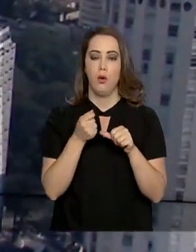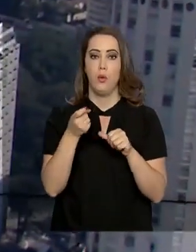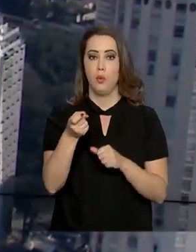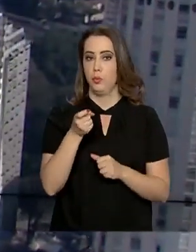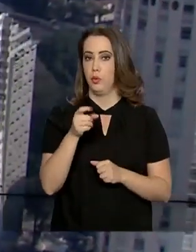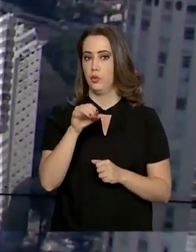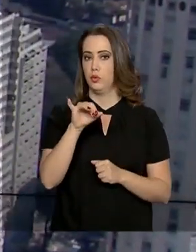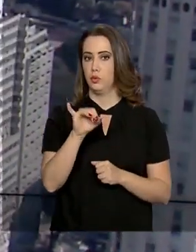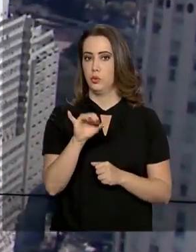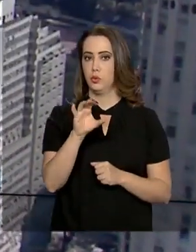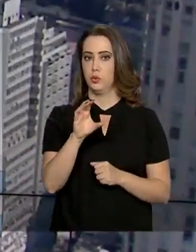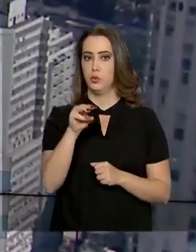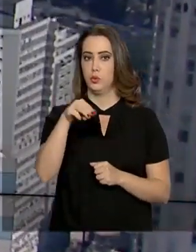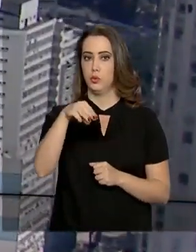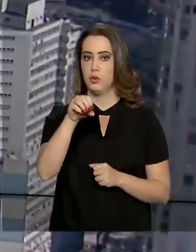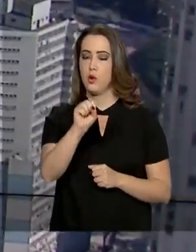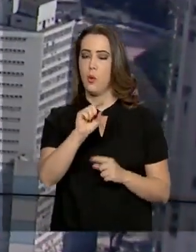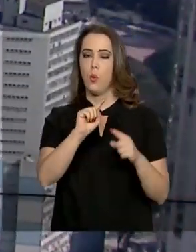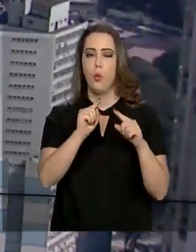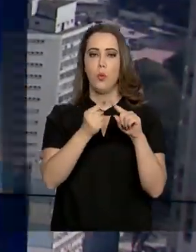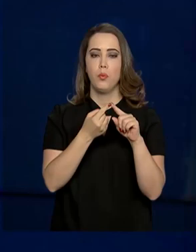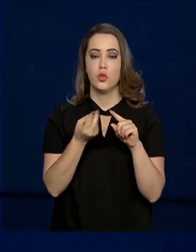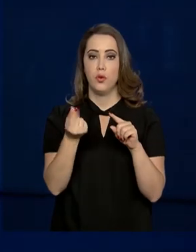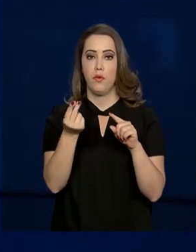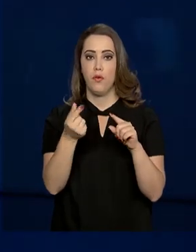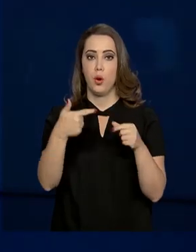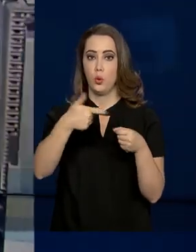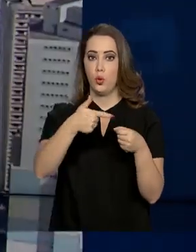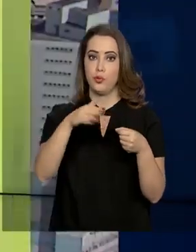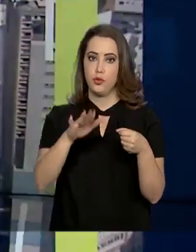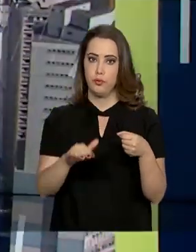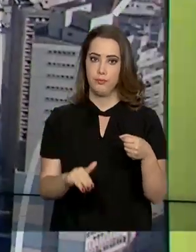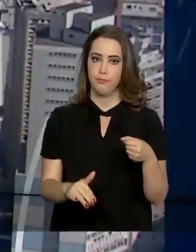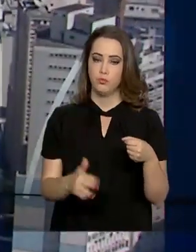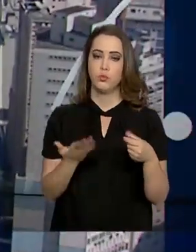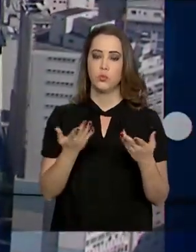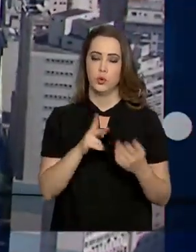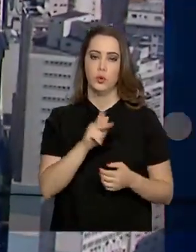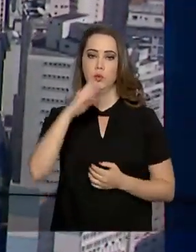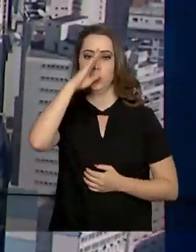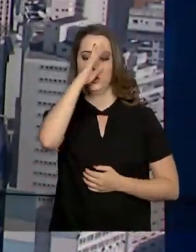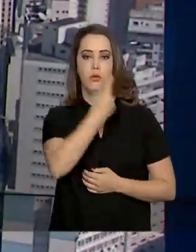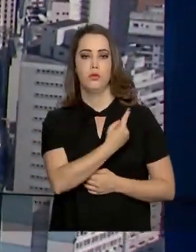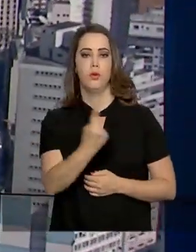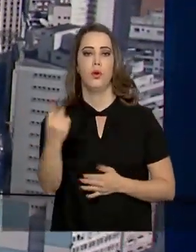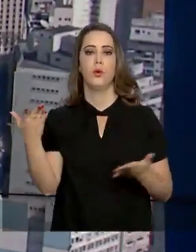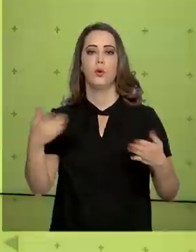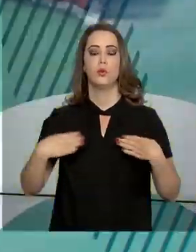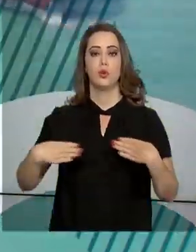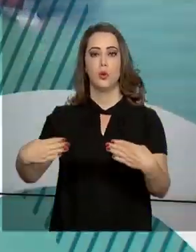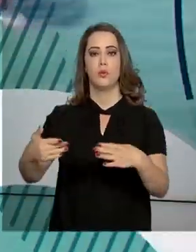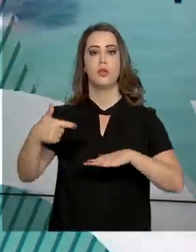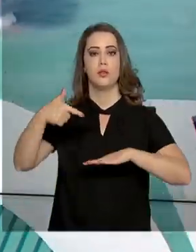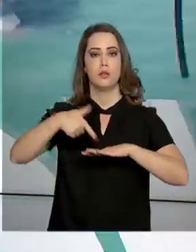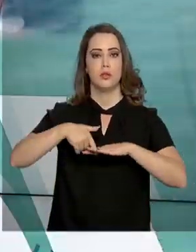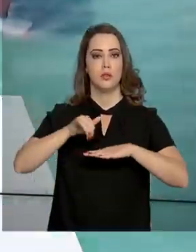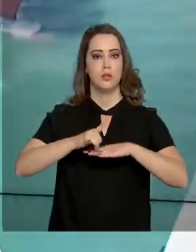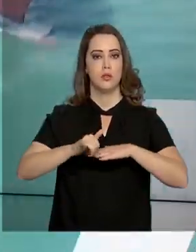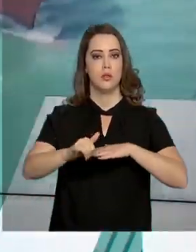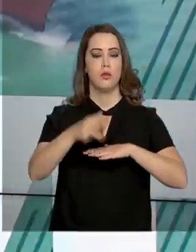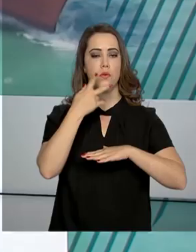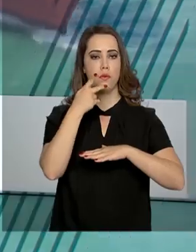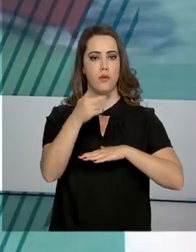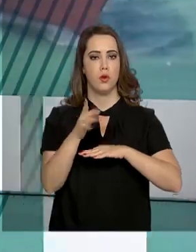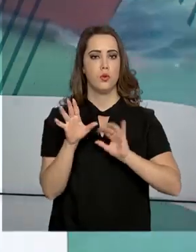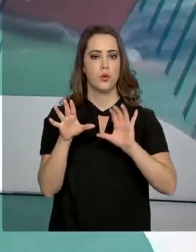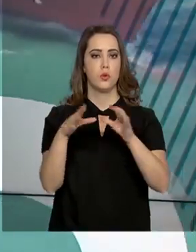para baratear o preço dos combustíveis ao consumidor. O presidente Jair Bolsonaro foi hoje ao Ministério de Minas e Energia e disse